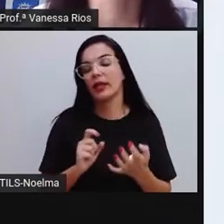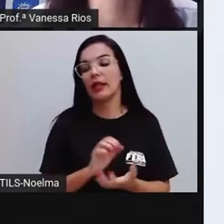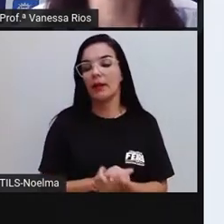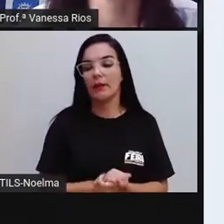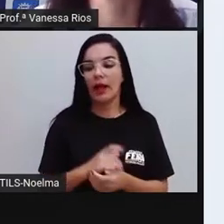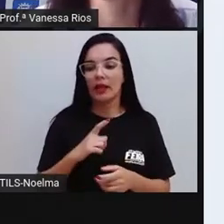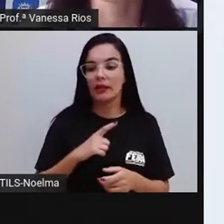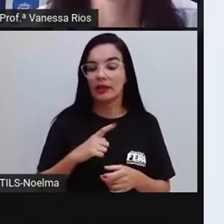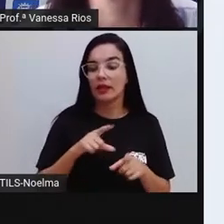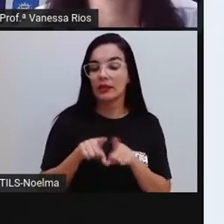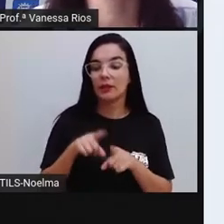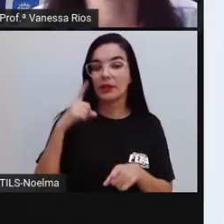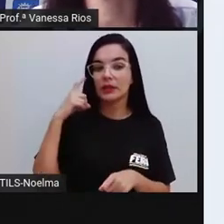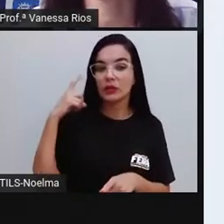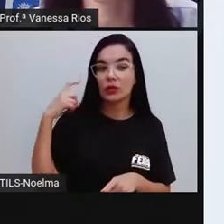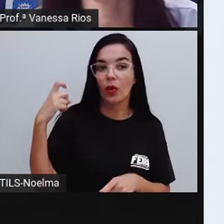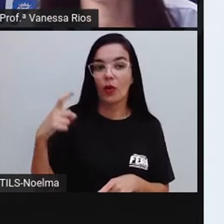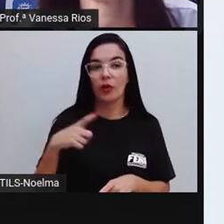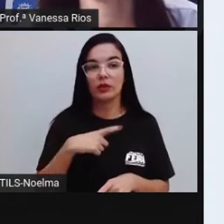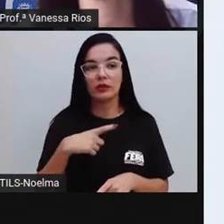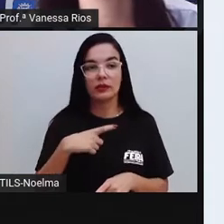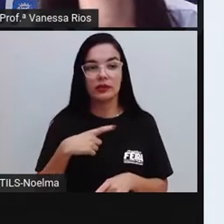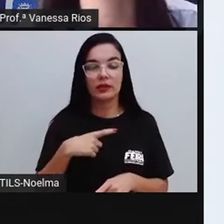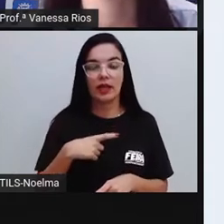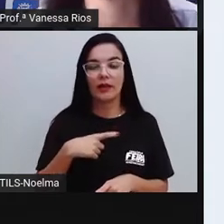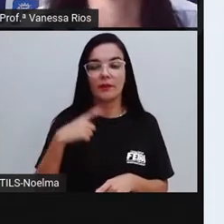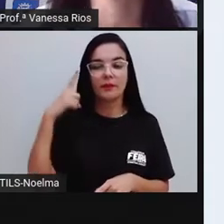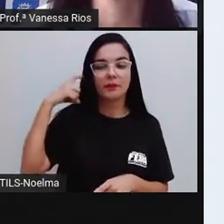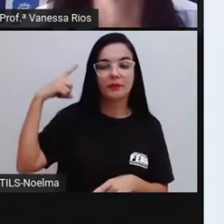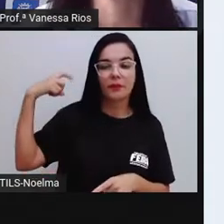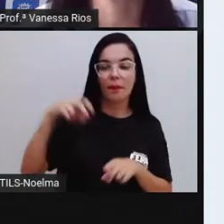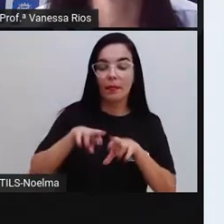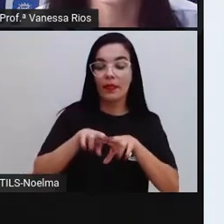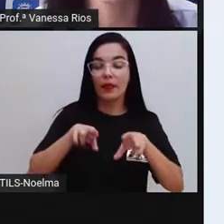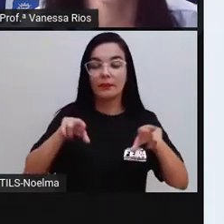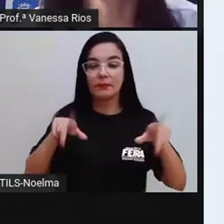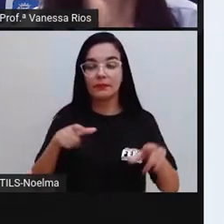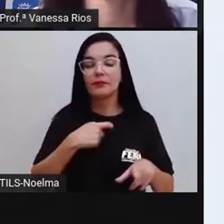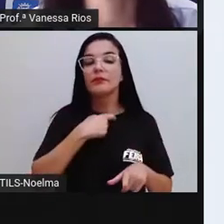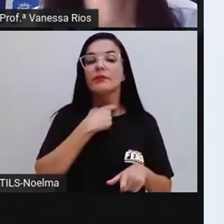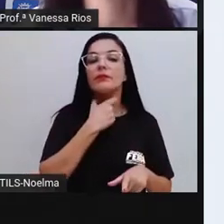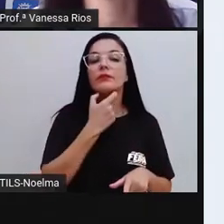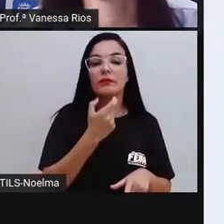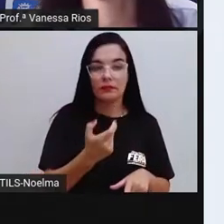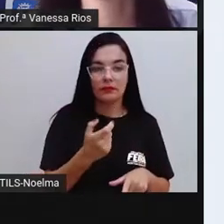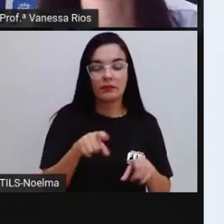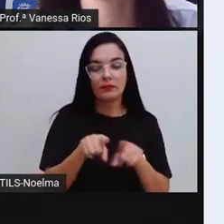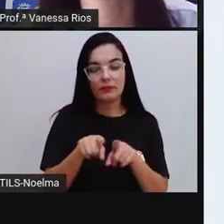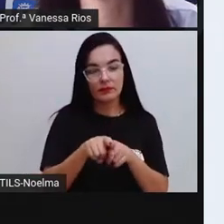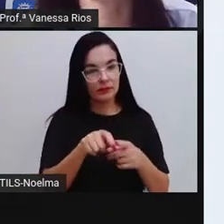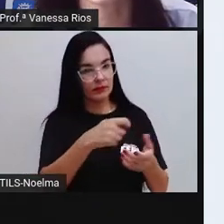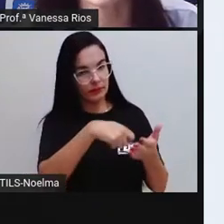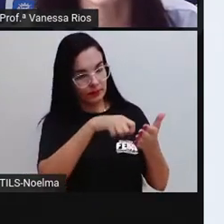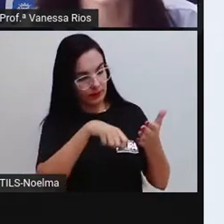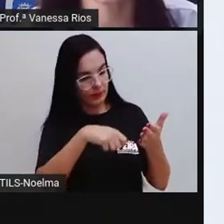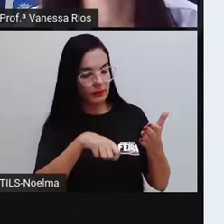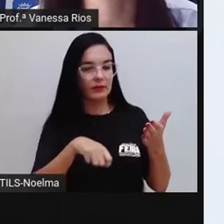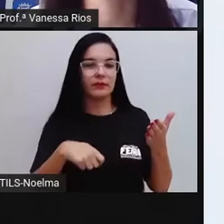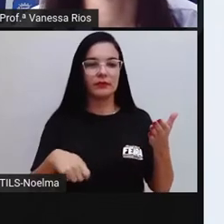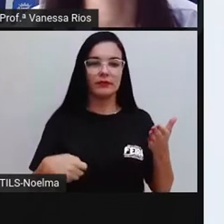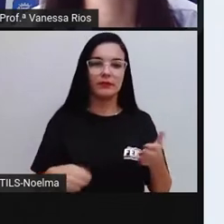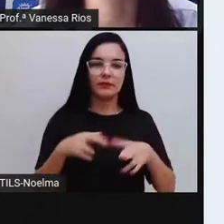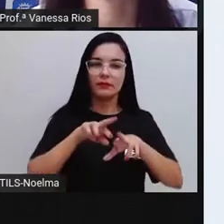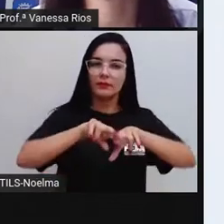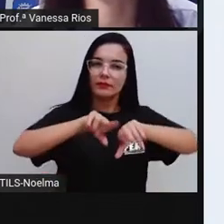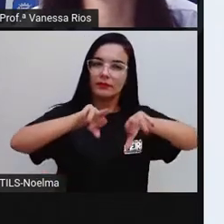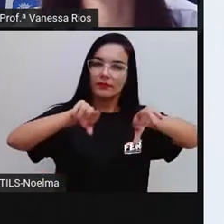possuem sons, possuem fonemas diferentes e que permite a gente aí escrever, produzir as